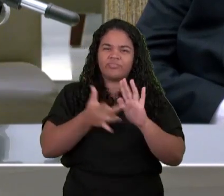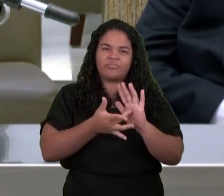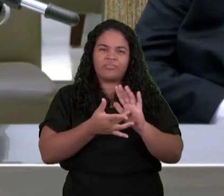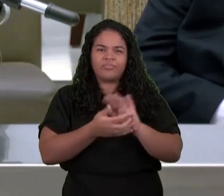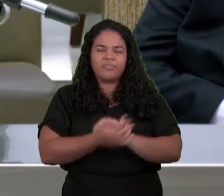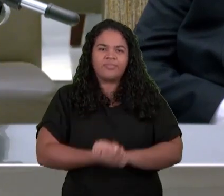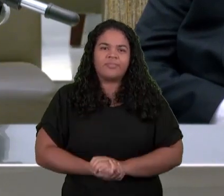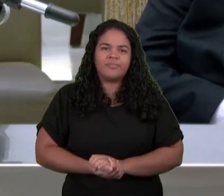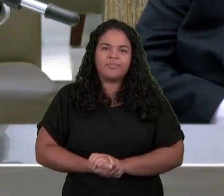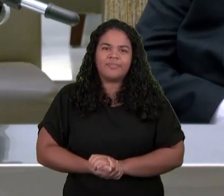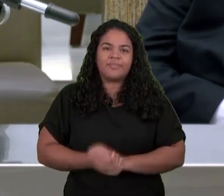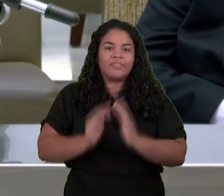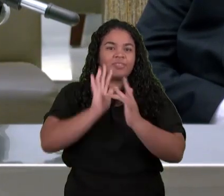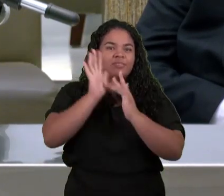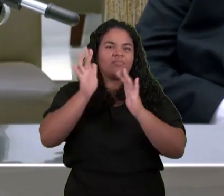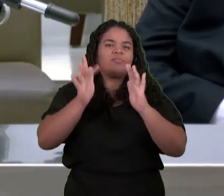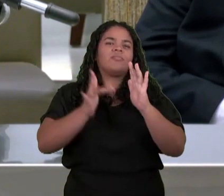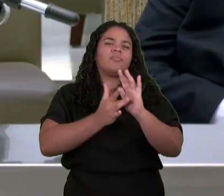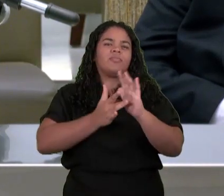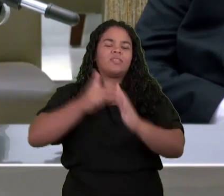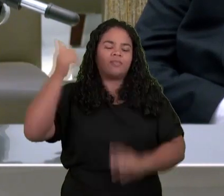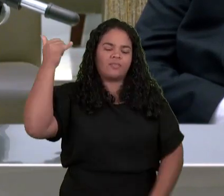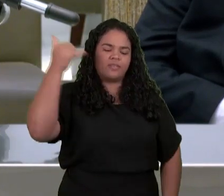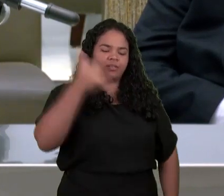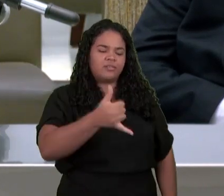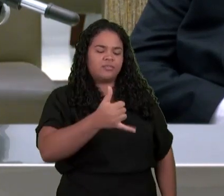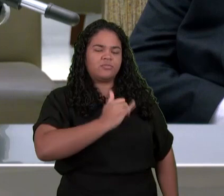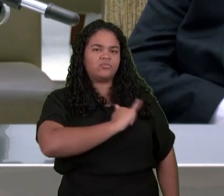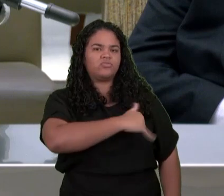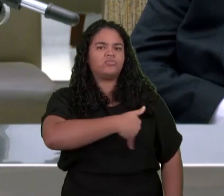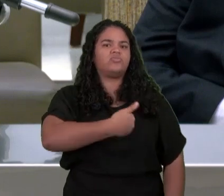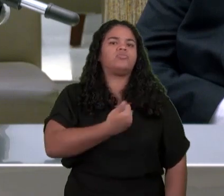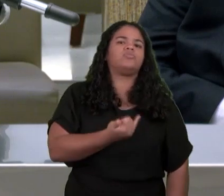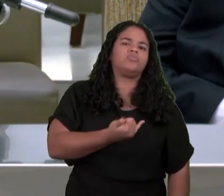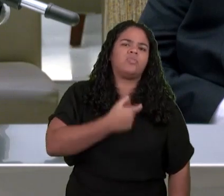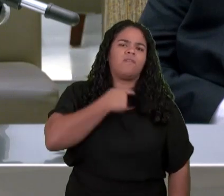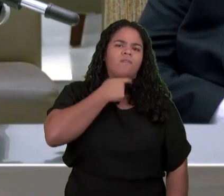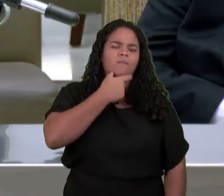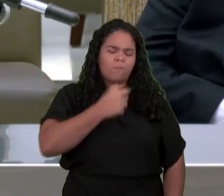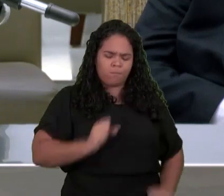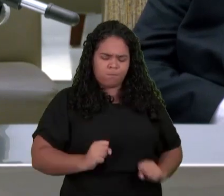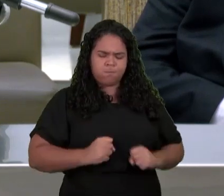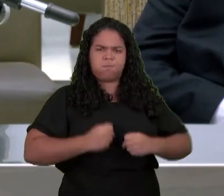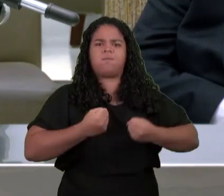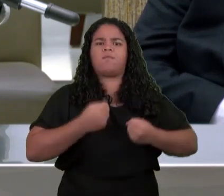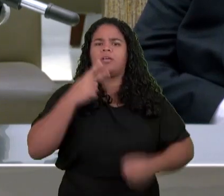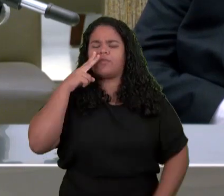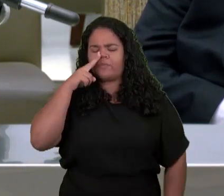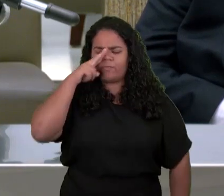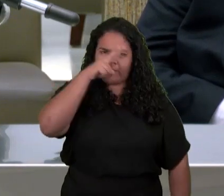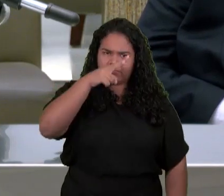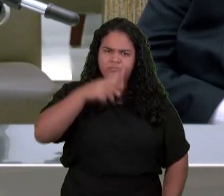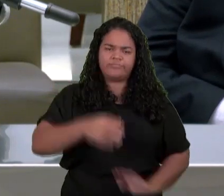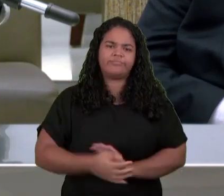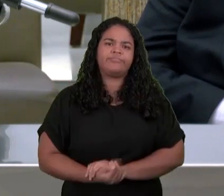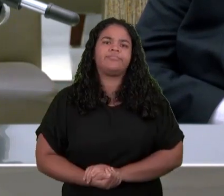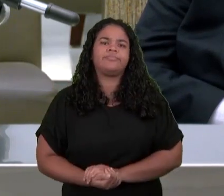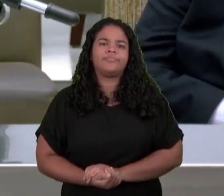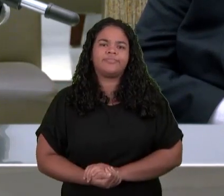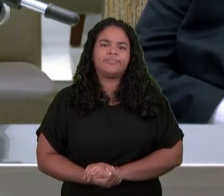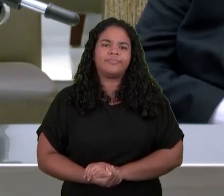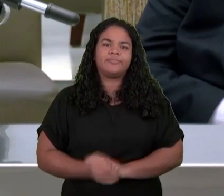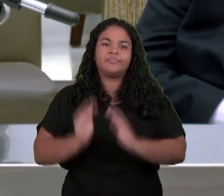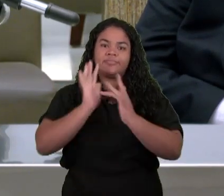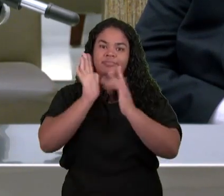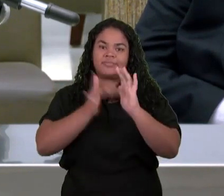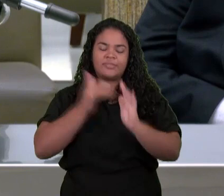era o próprio Jesus Que estava ali E ele diz Aquela mesma voz Que havia falado comigo